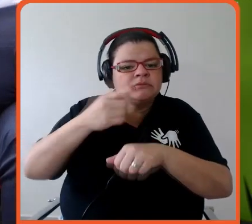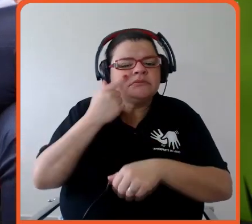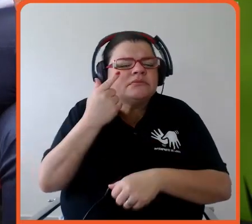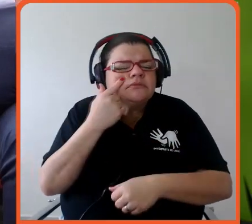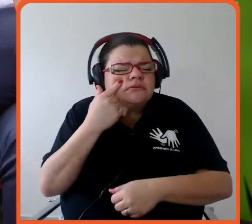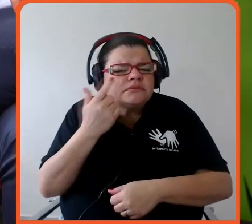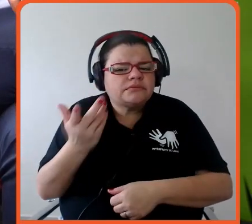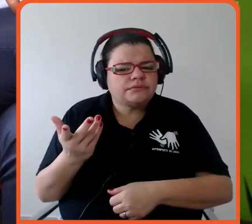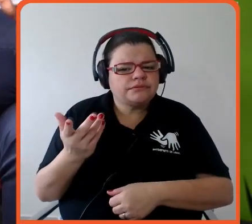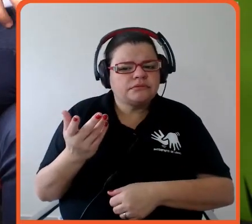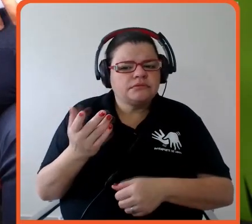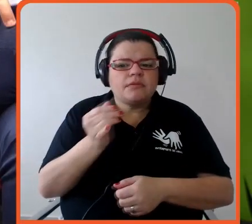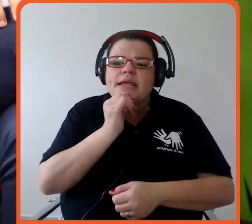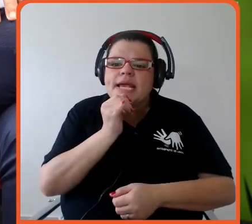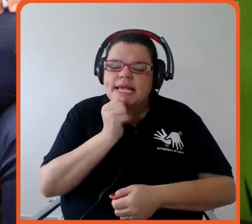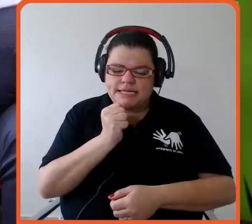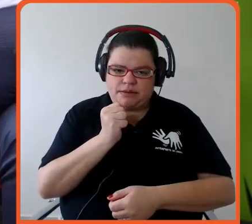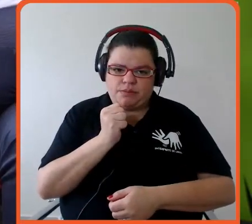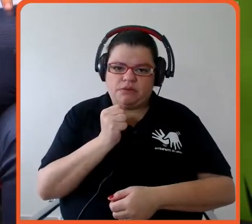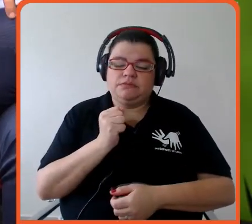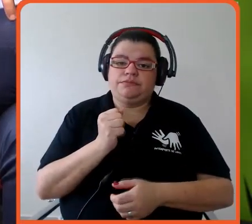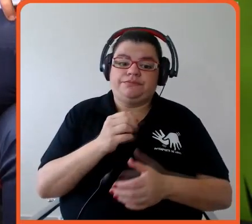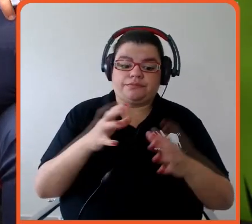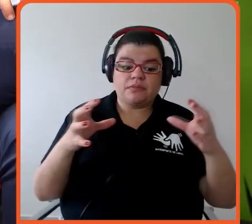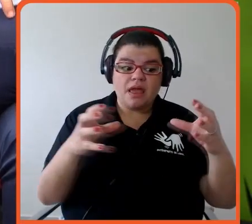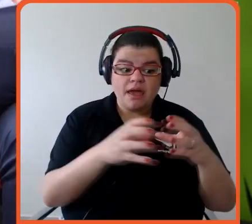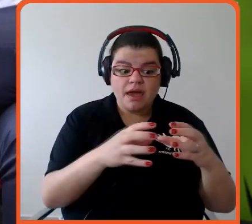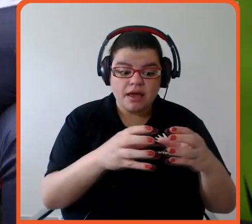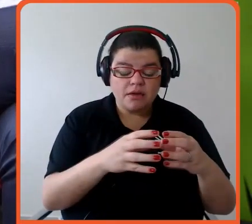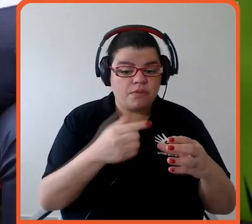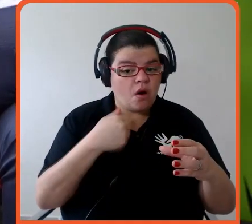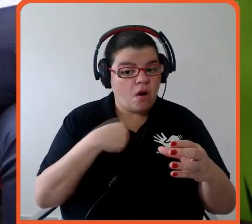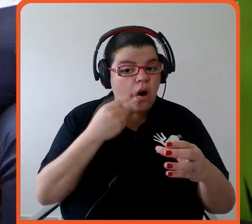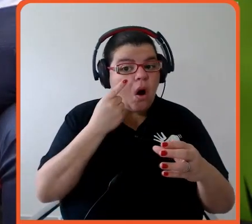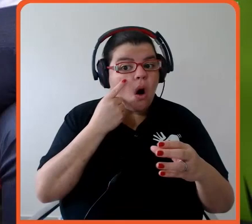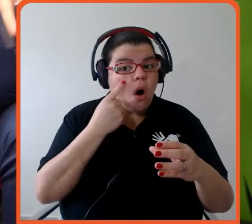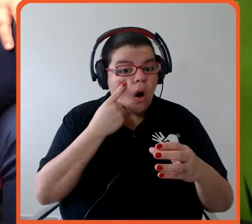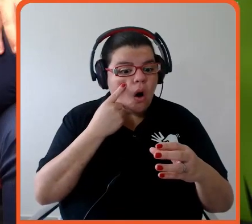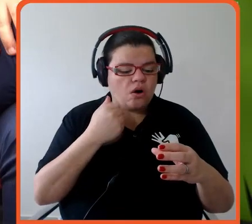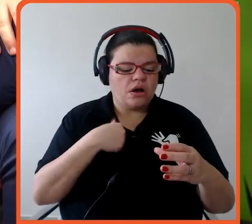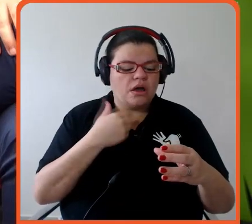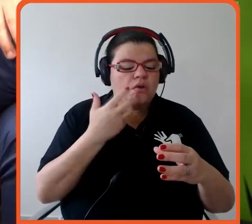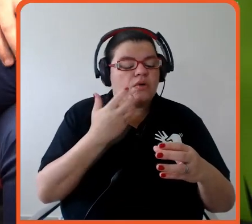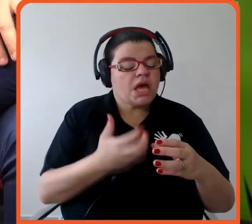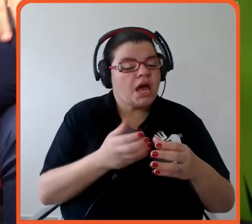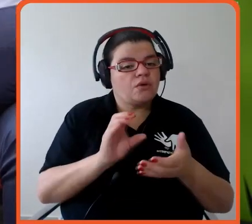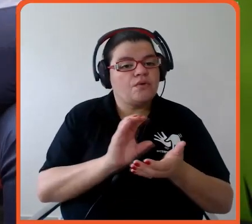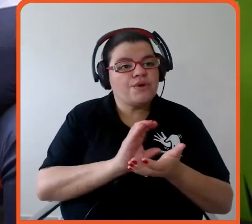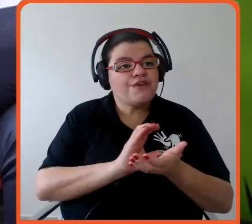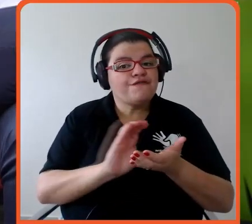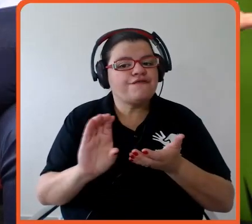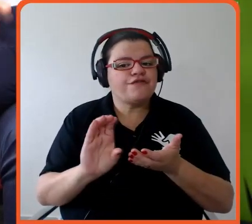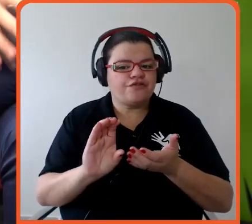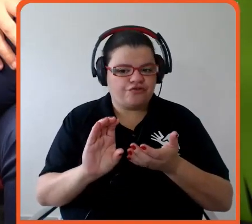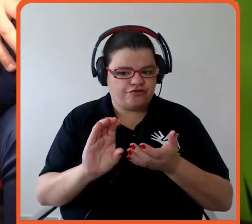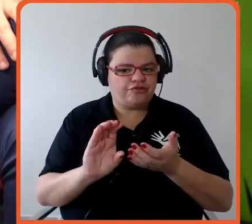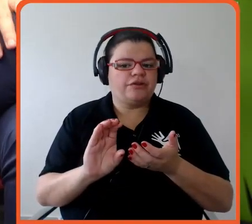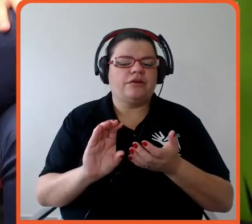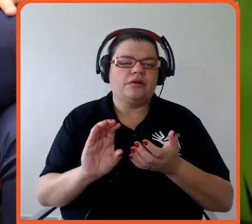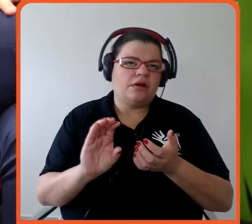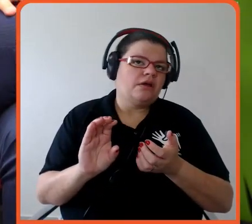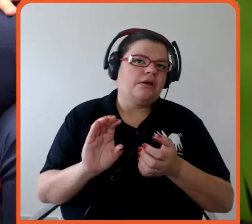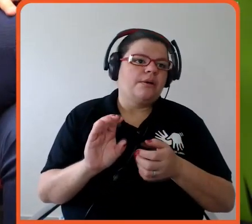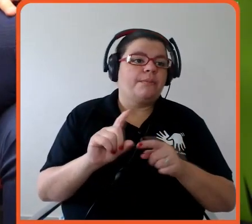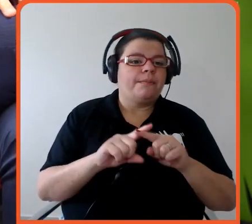chegar junto à sua equipe, fazer uma escolha de um investimento para emissões atmosféricas,